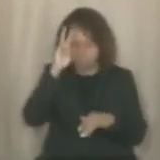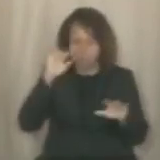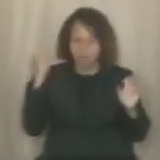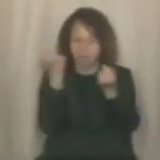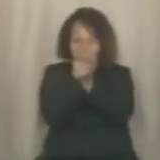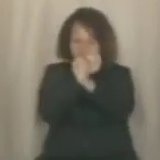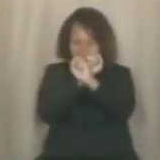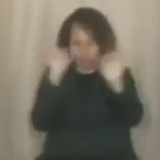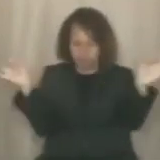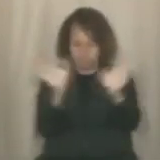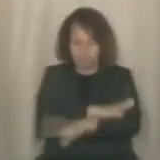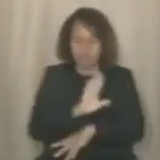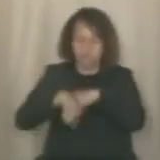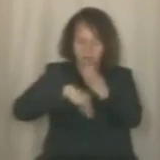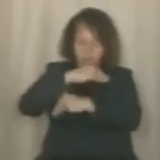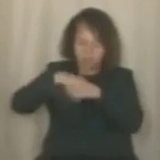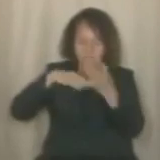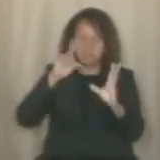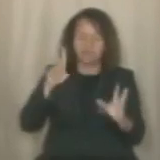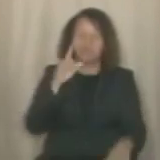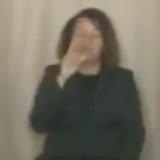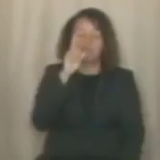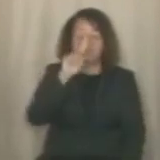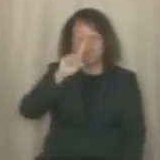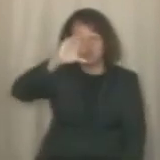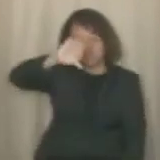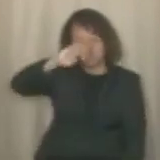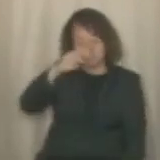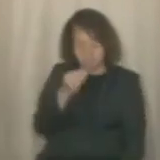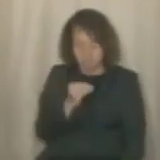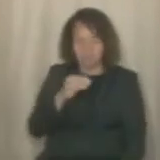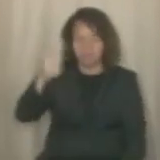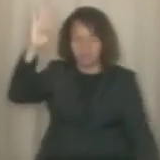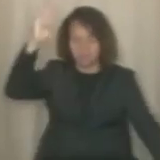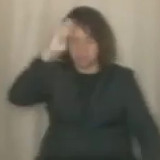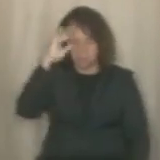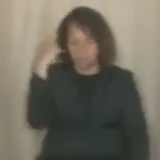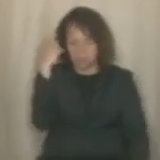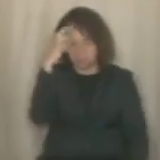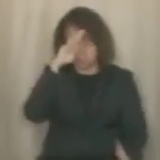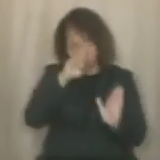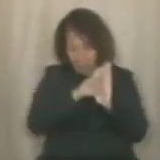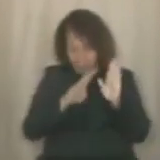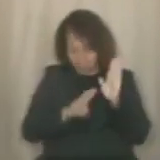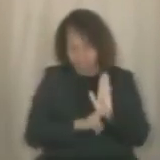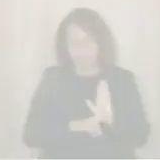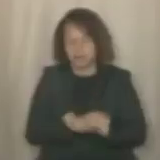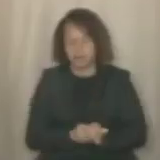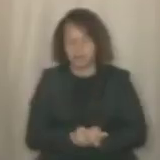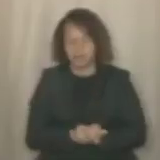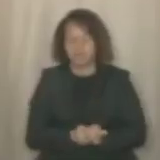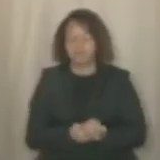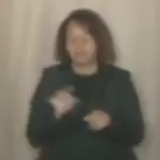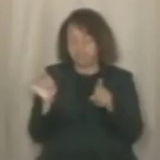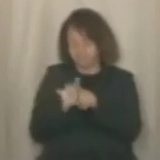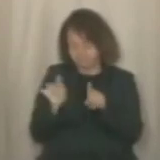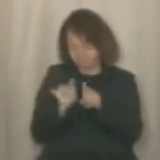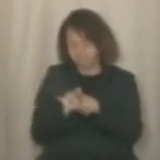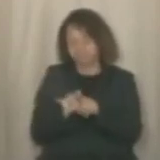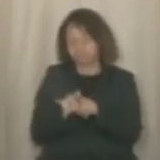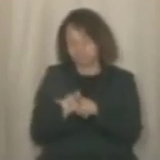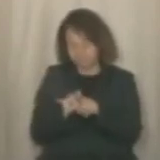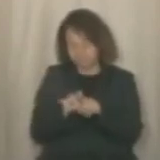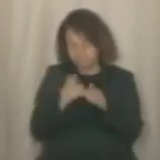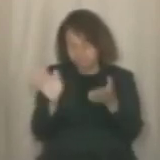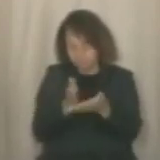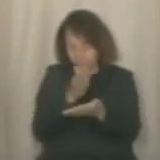da república, a revolução de 1930, a ditadura militar e a redemocratização do país. Além disso, o